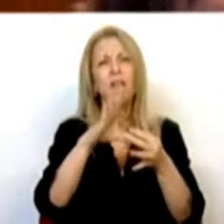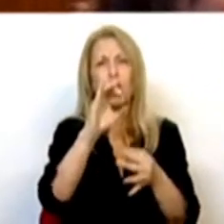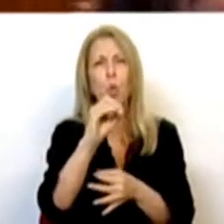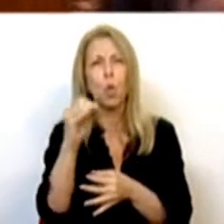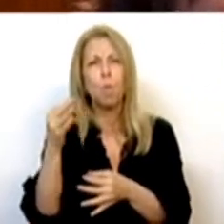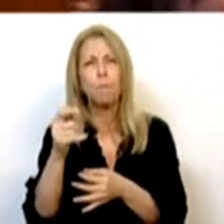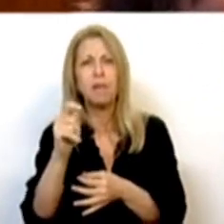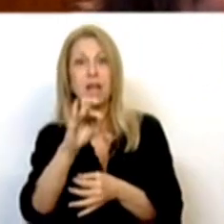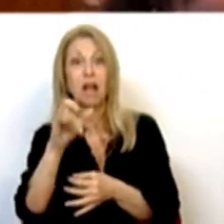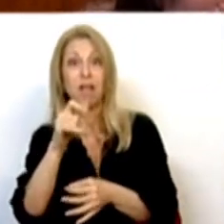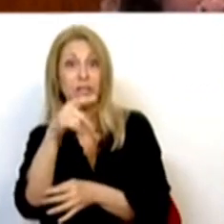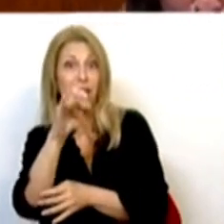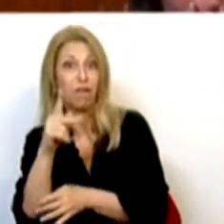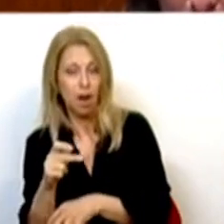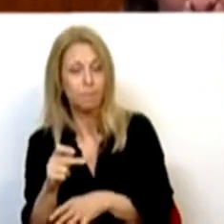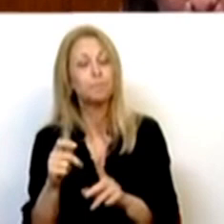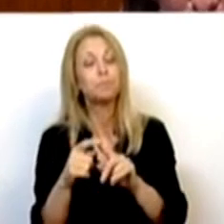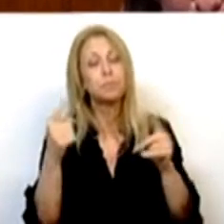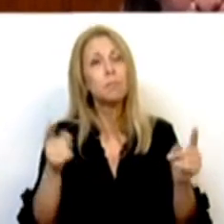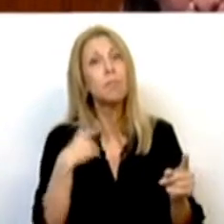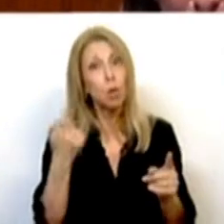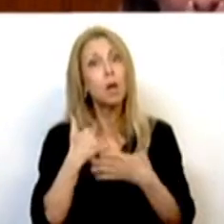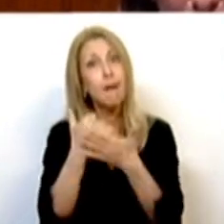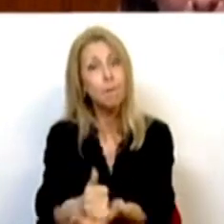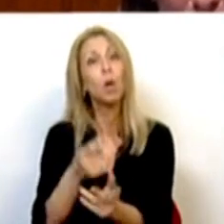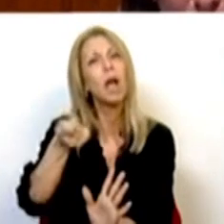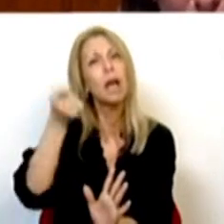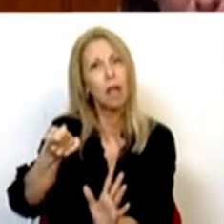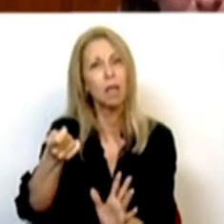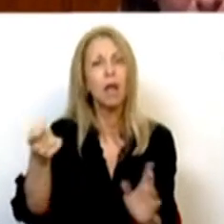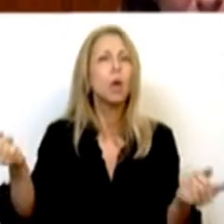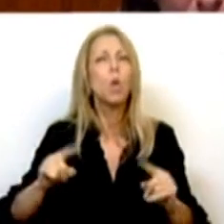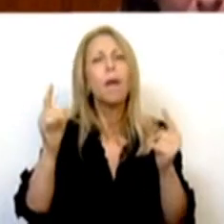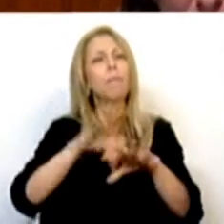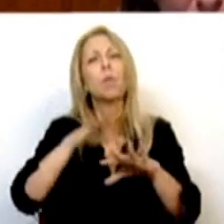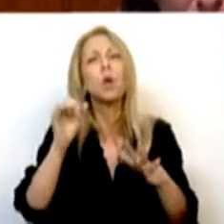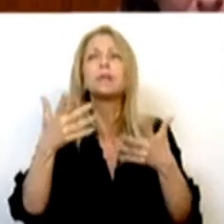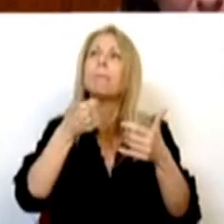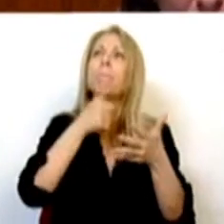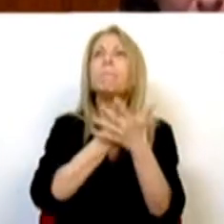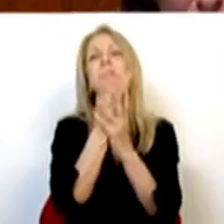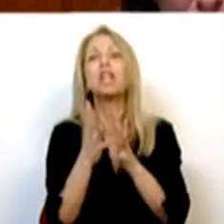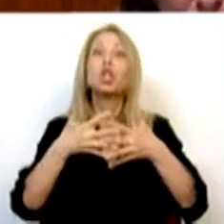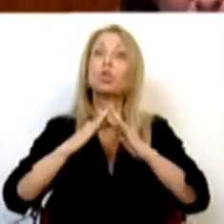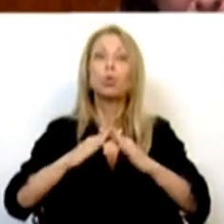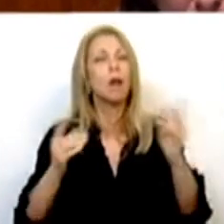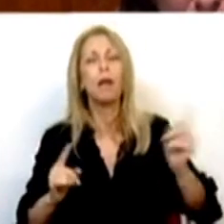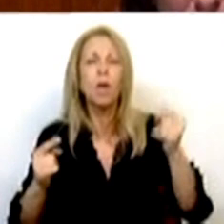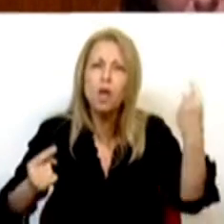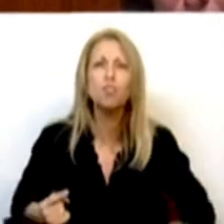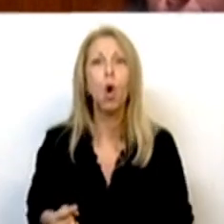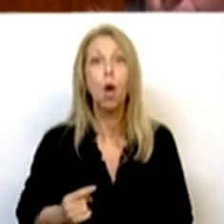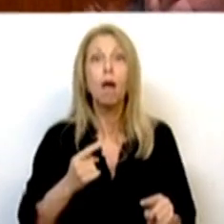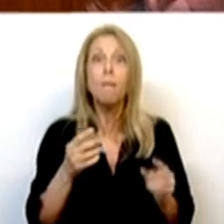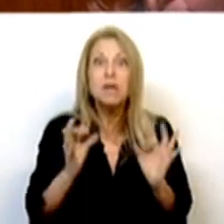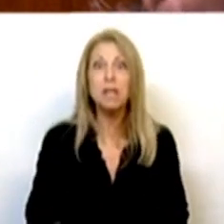Nós queremos subsídios às rendas, não porque achamos que são as medidas estruturais, mas porque no imediato achamos que precisamos chegar às famílias e que não